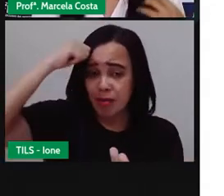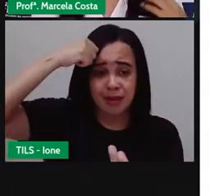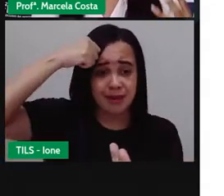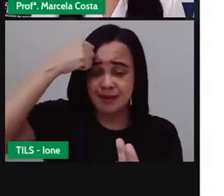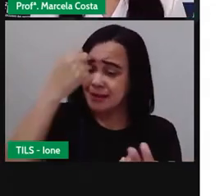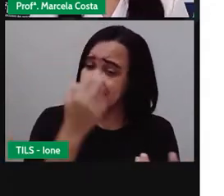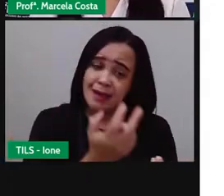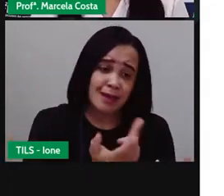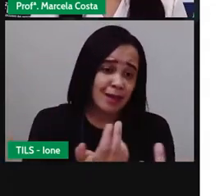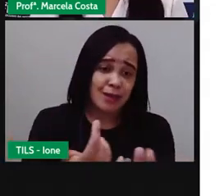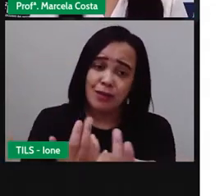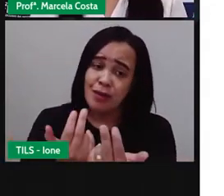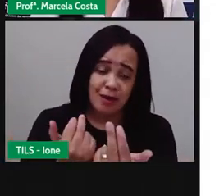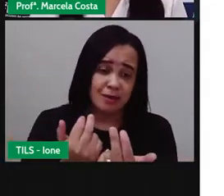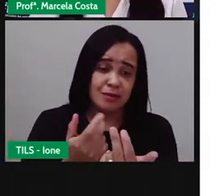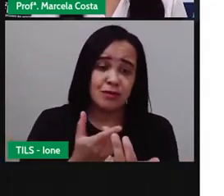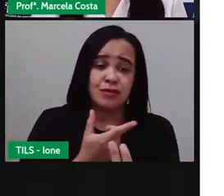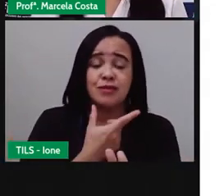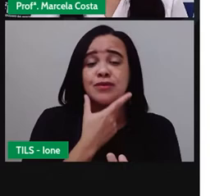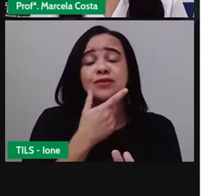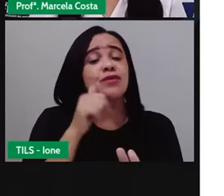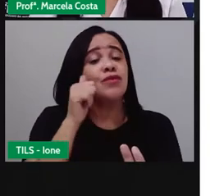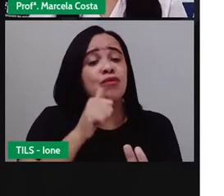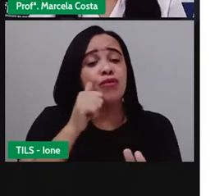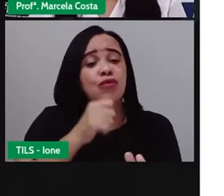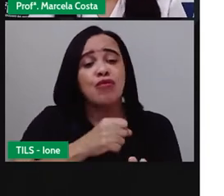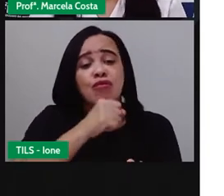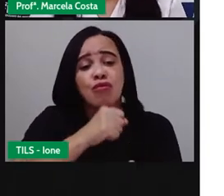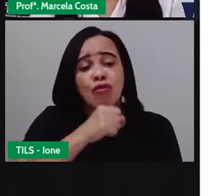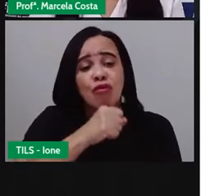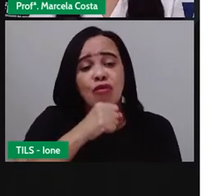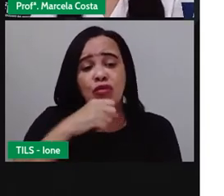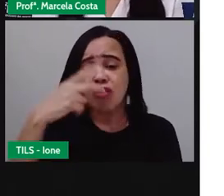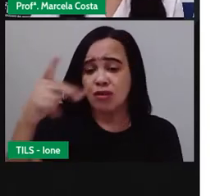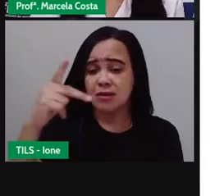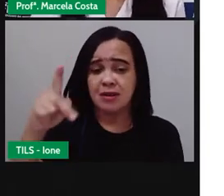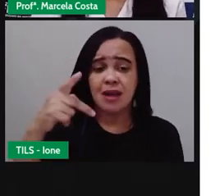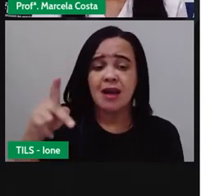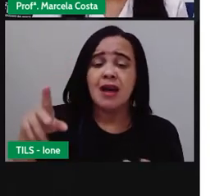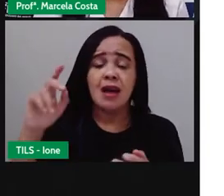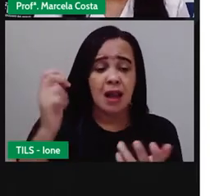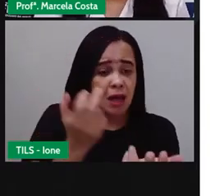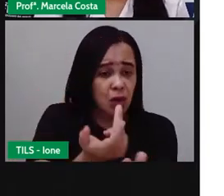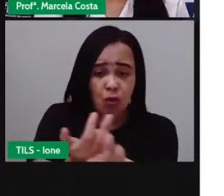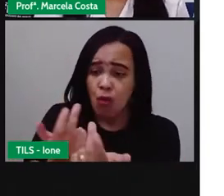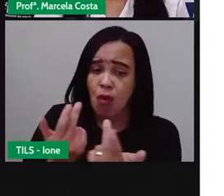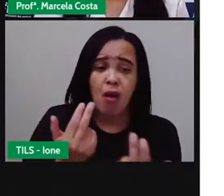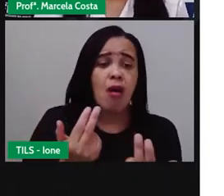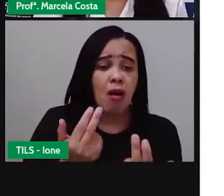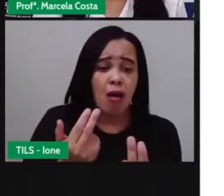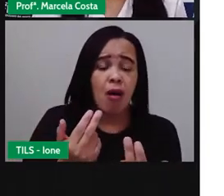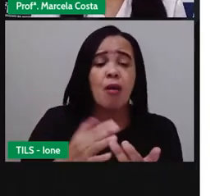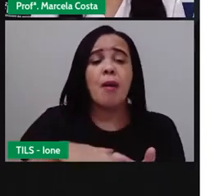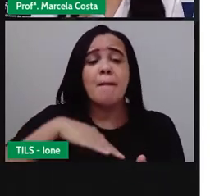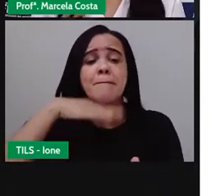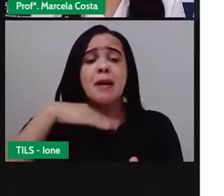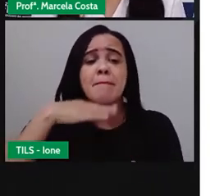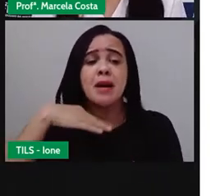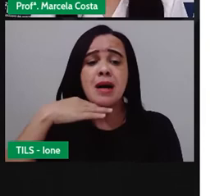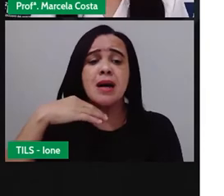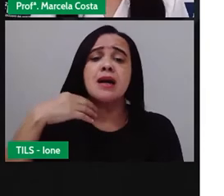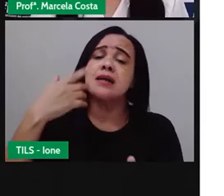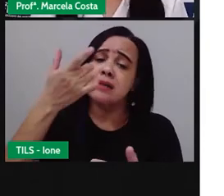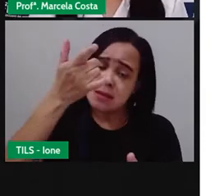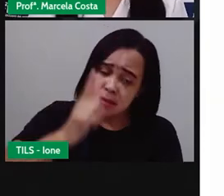senhora negra, que ela teve uma filha, que é a mãe da menina, também com esse mesmo tom de pele, e depois